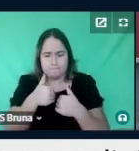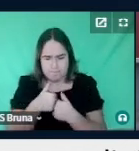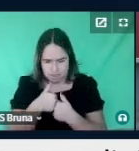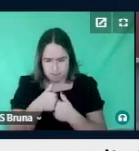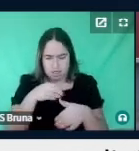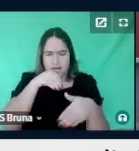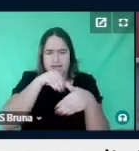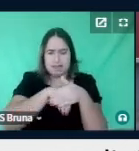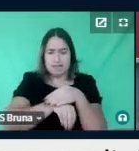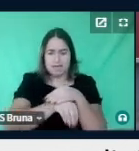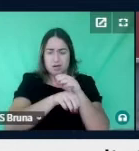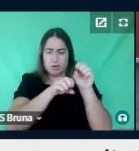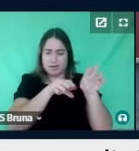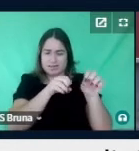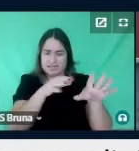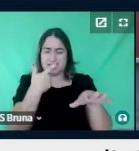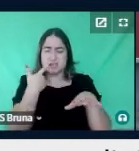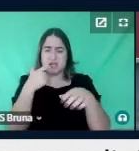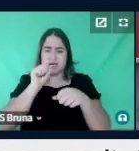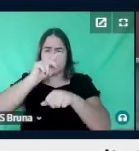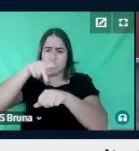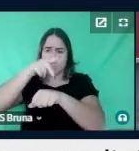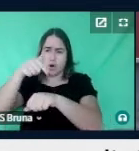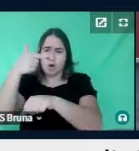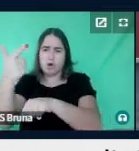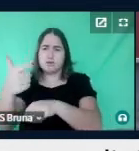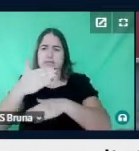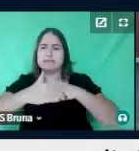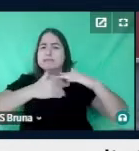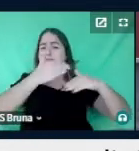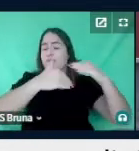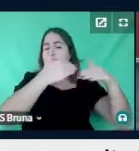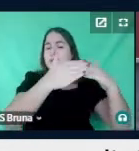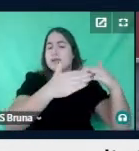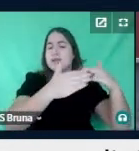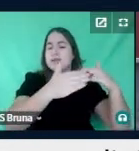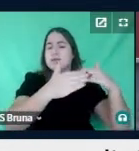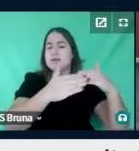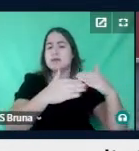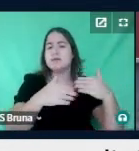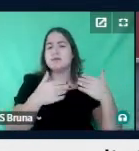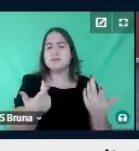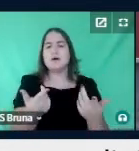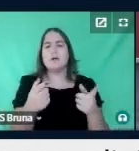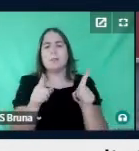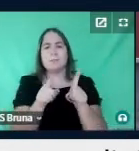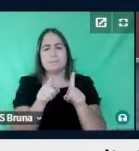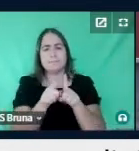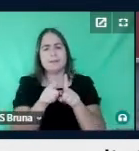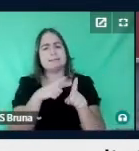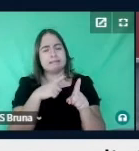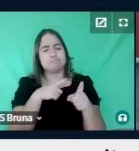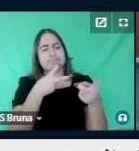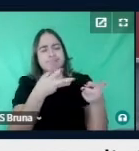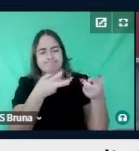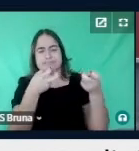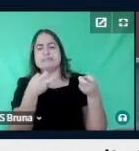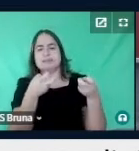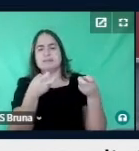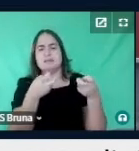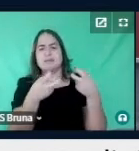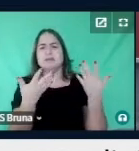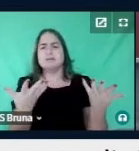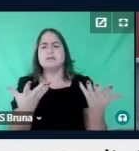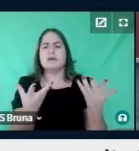ensino de língua estrangeira, né, no desenvolvimento de língua estrangeira, também são levados em consideração. Então, como perguntas